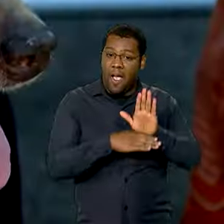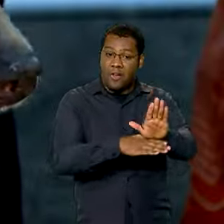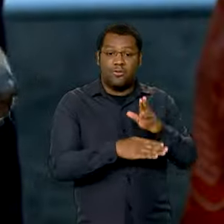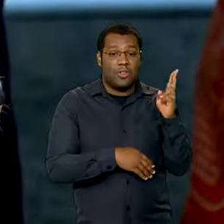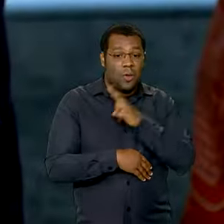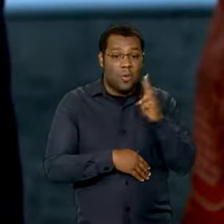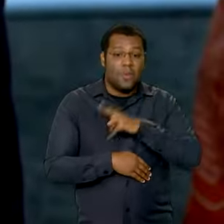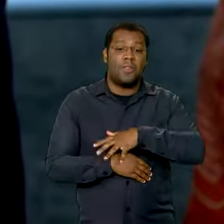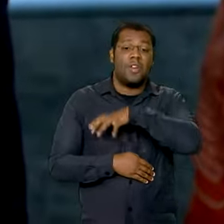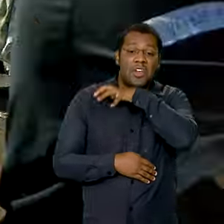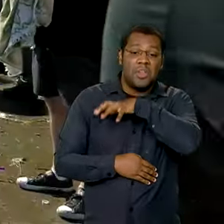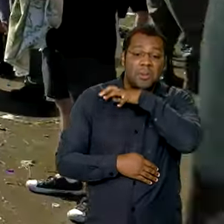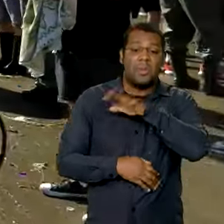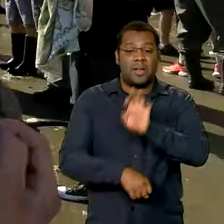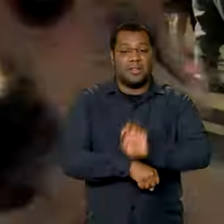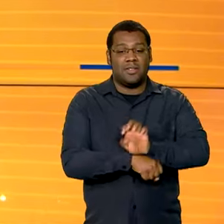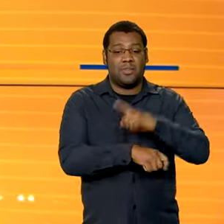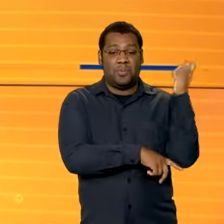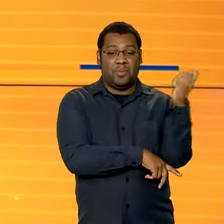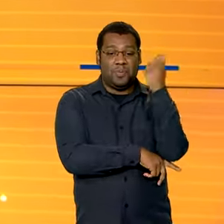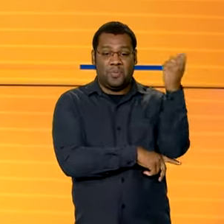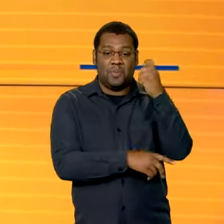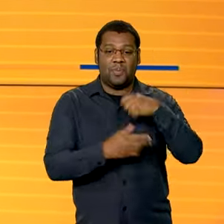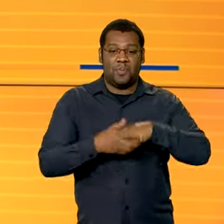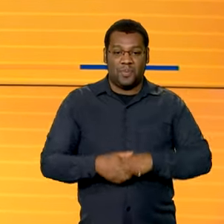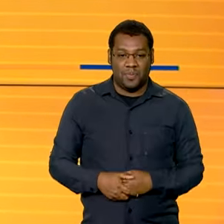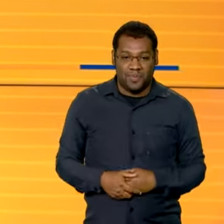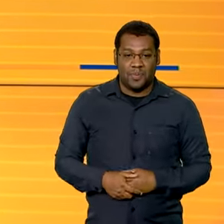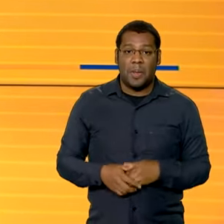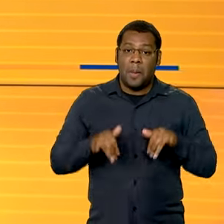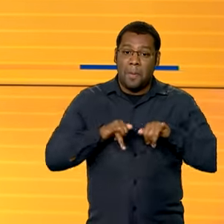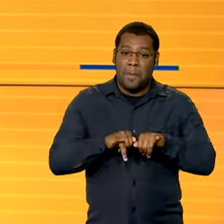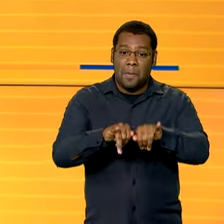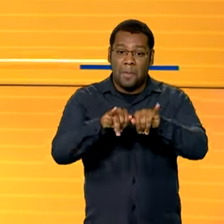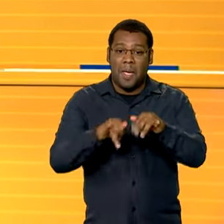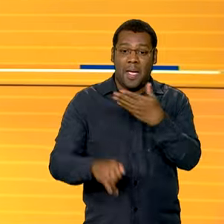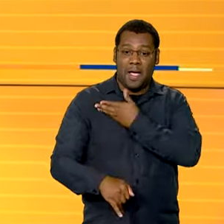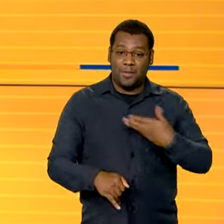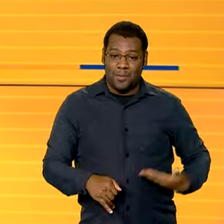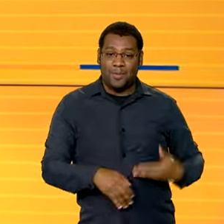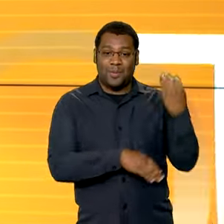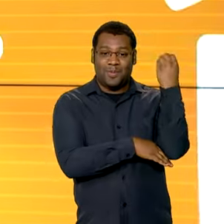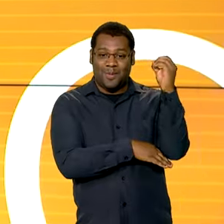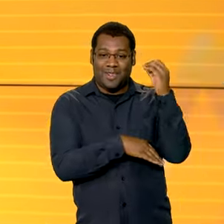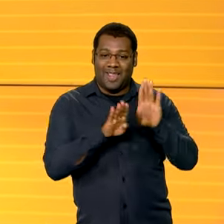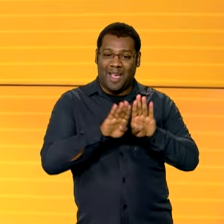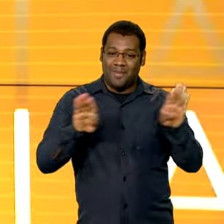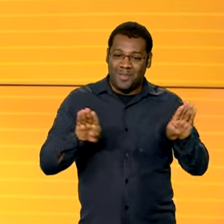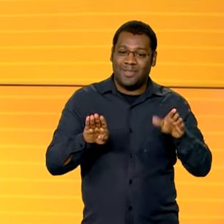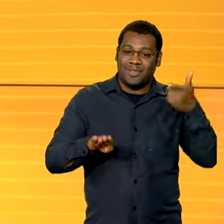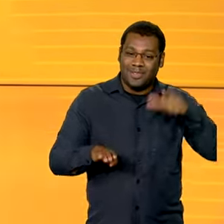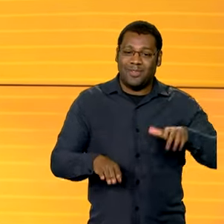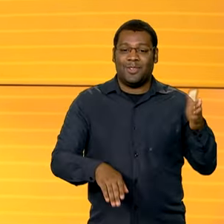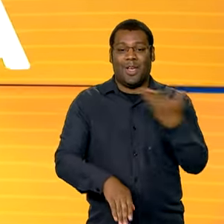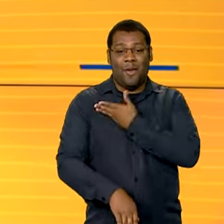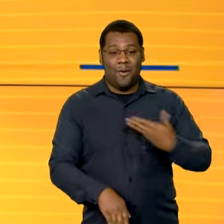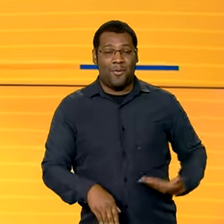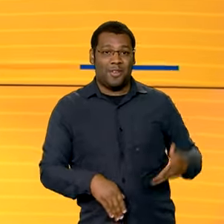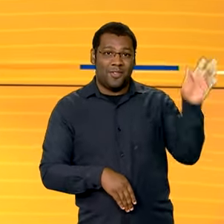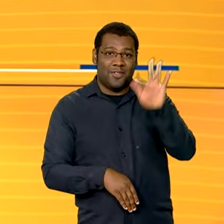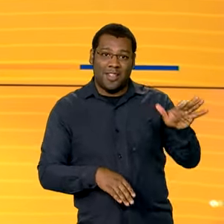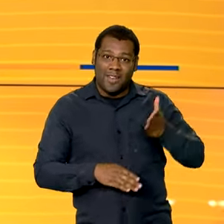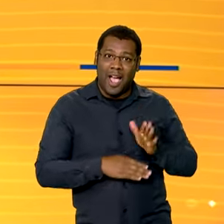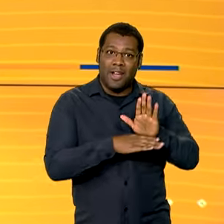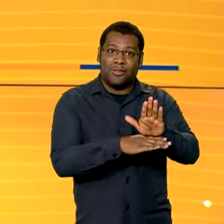aos animais resgatados no Rio Grande do Sul e o mercado público de Porto Alegre reabre as portas. Ações federais ajudaram a